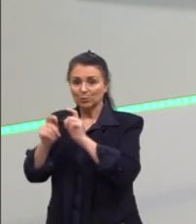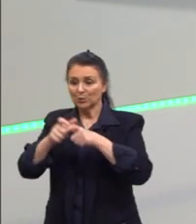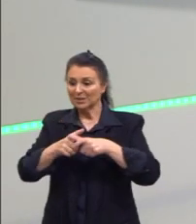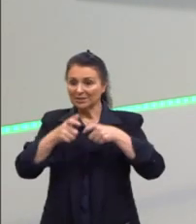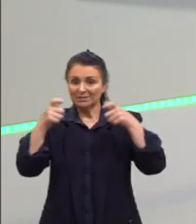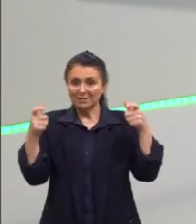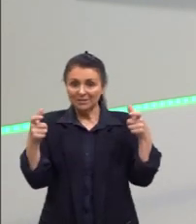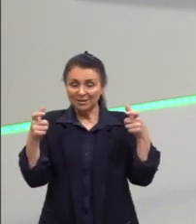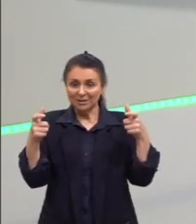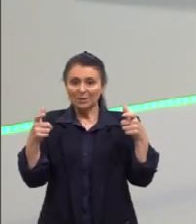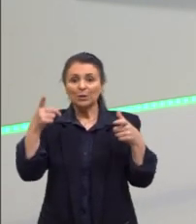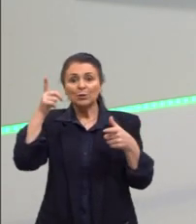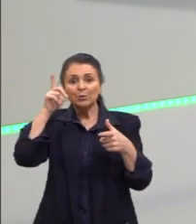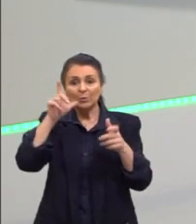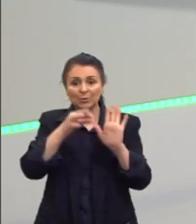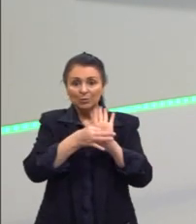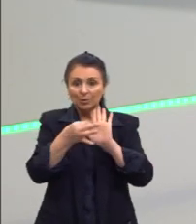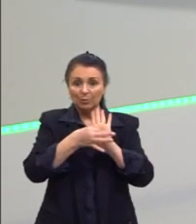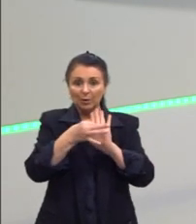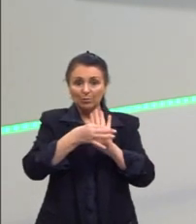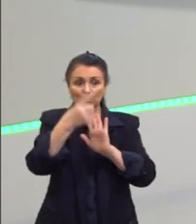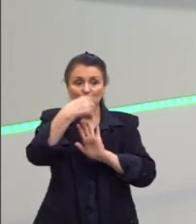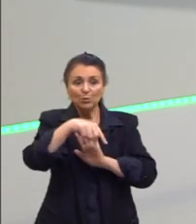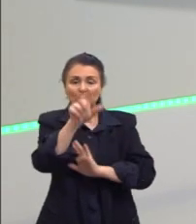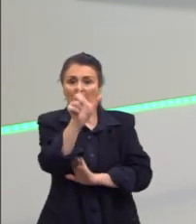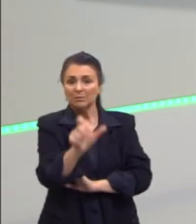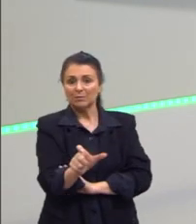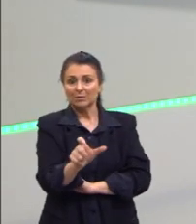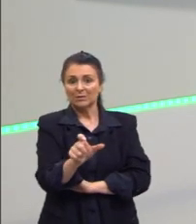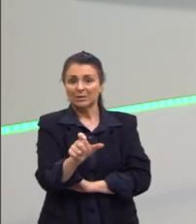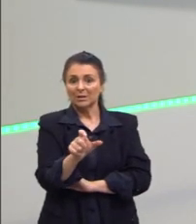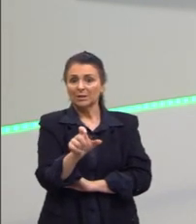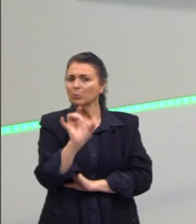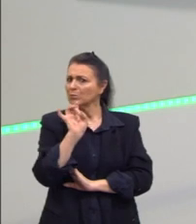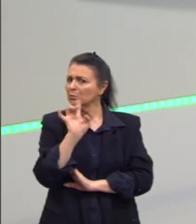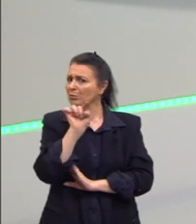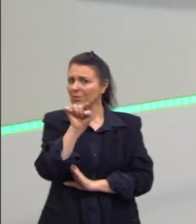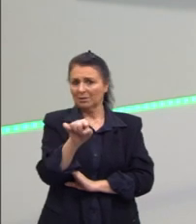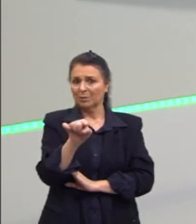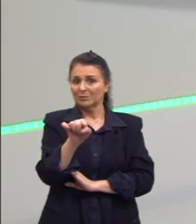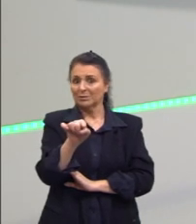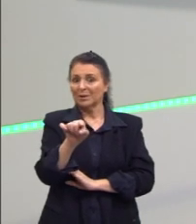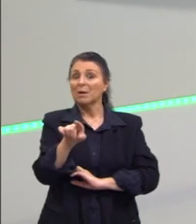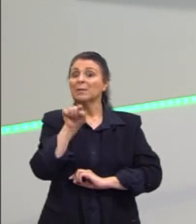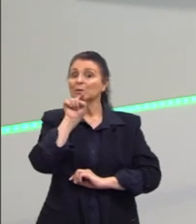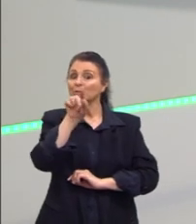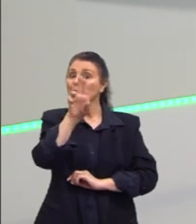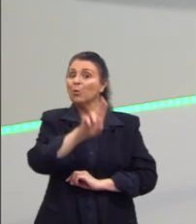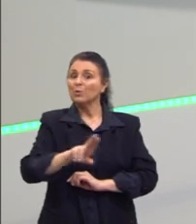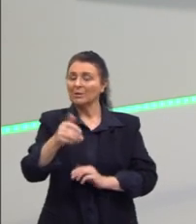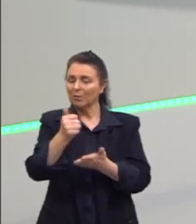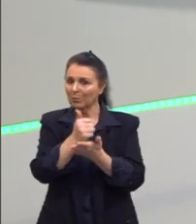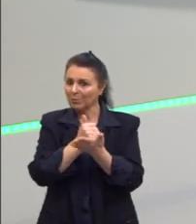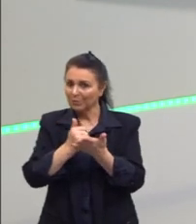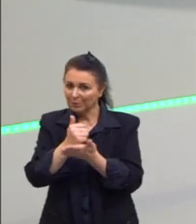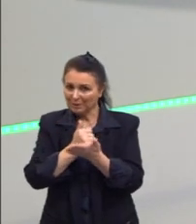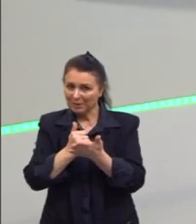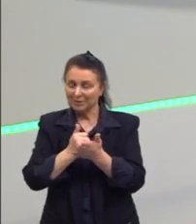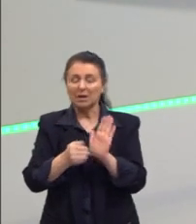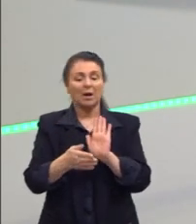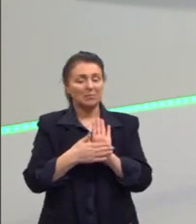esses argumentos, que são de outros também, que não são só teus, mas que embasam os teus. E este é o